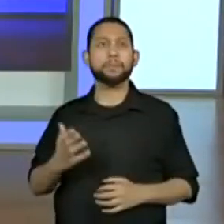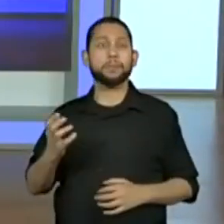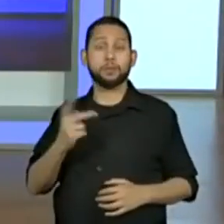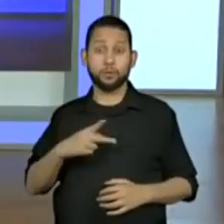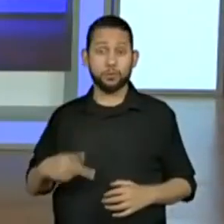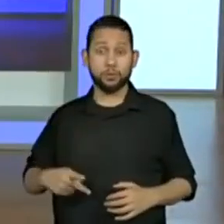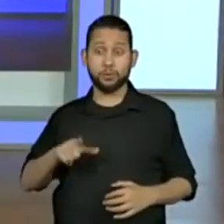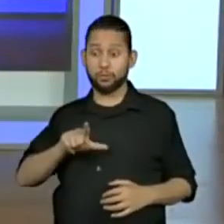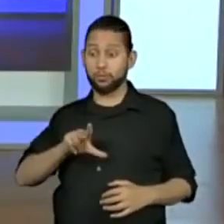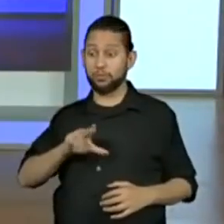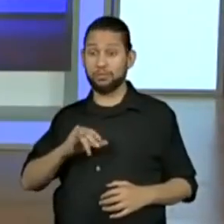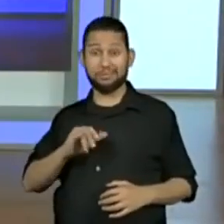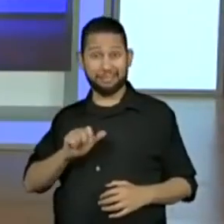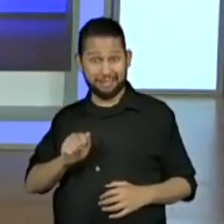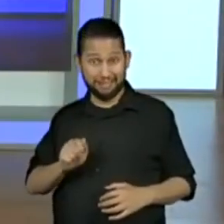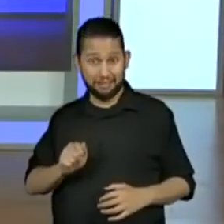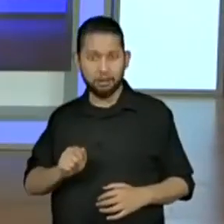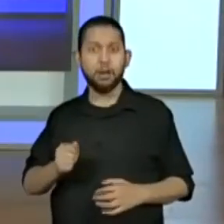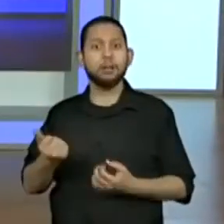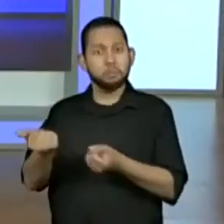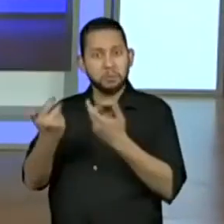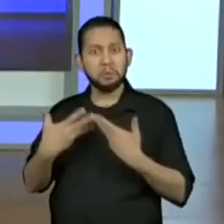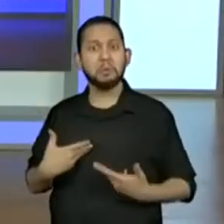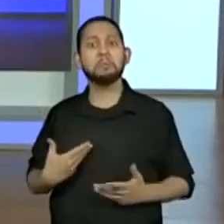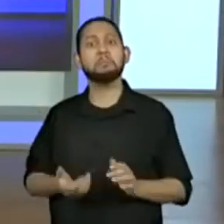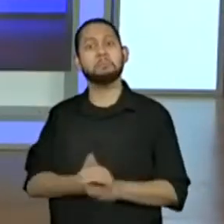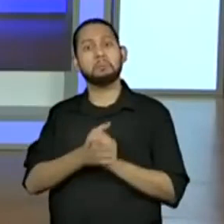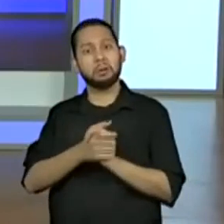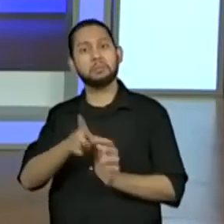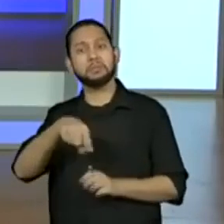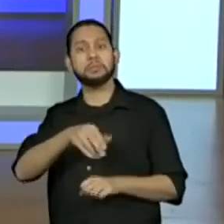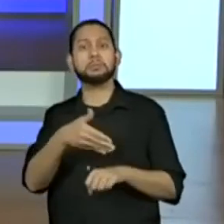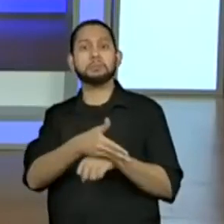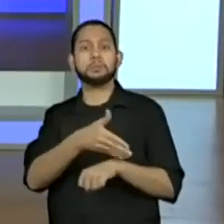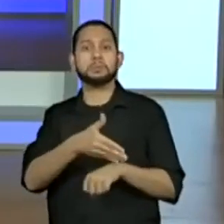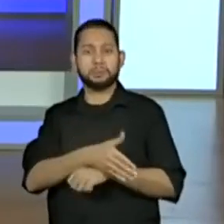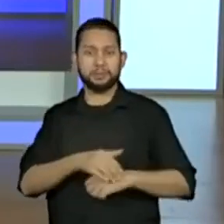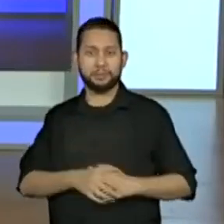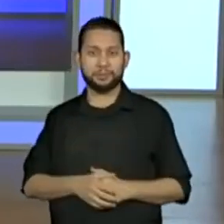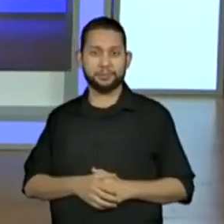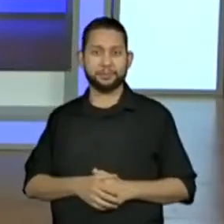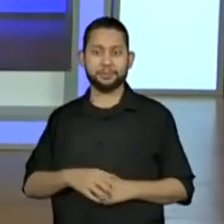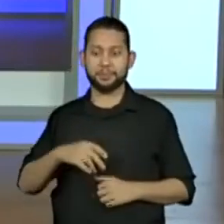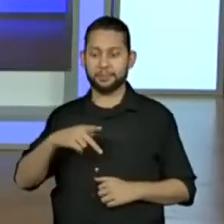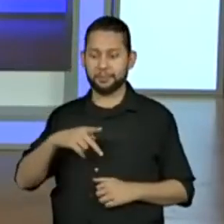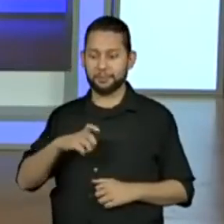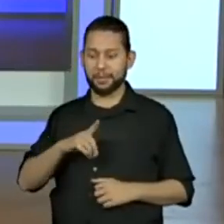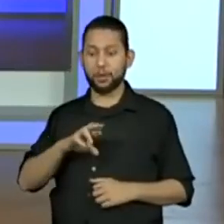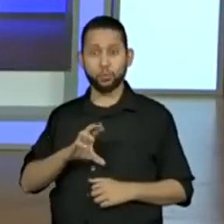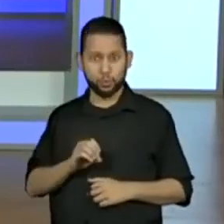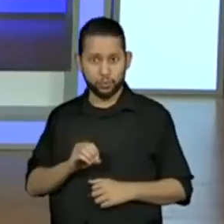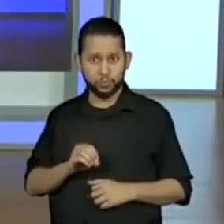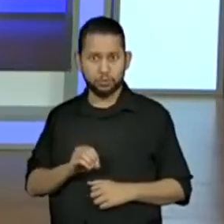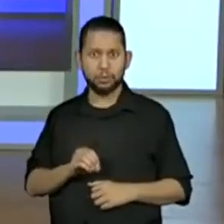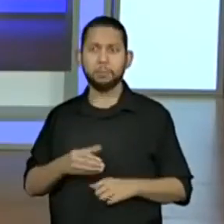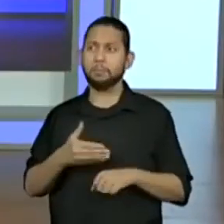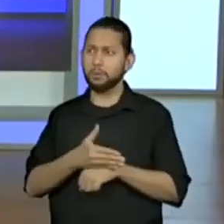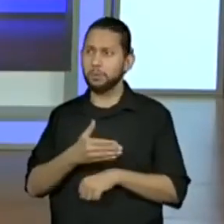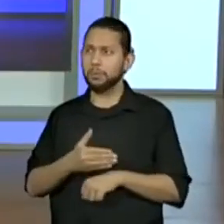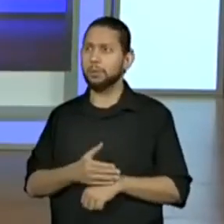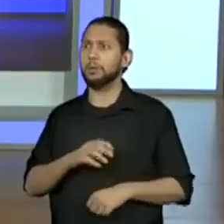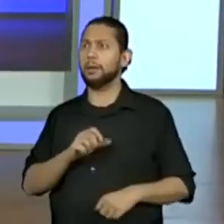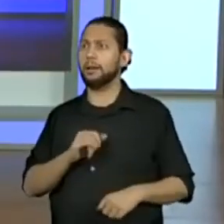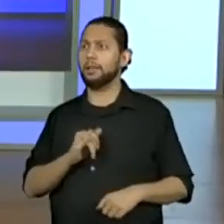Luceia estão participando, parabéns aos alunos que estão interagindo com a professora, Pedro Guilherme também, Kaique,